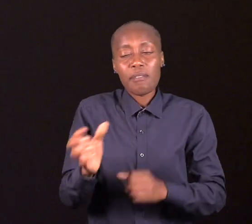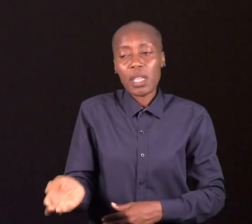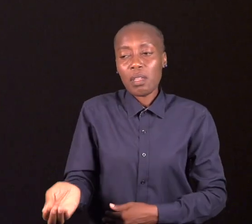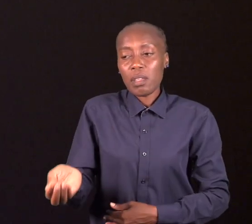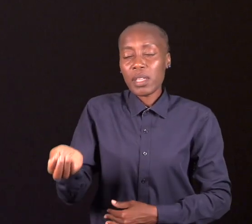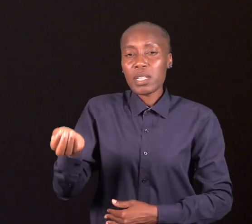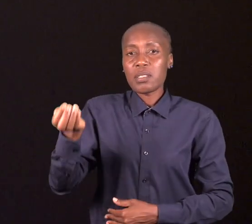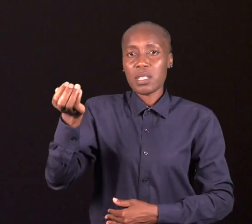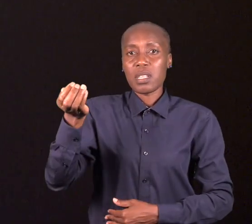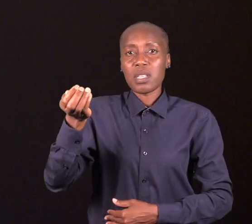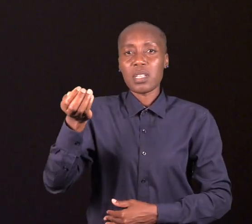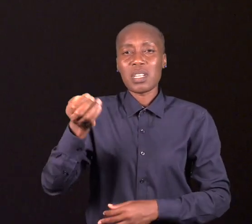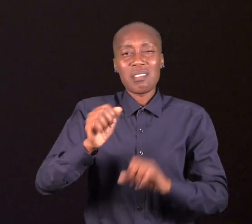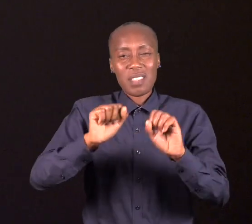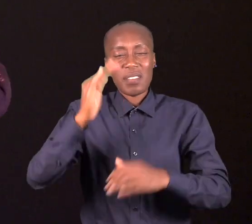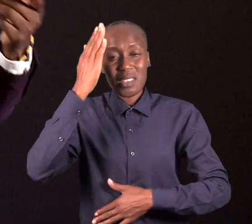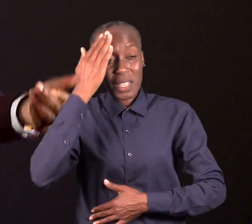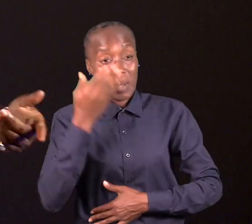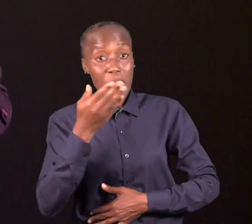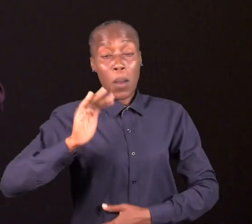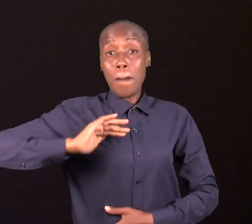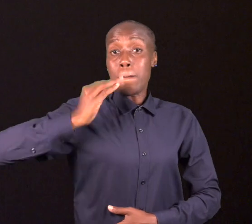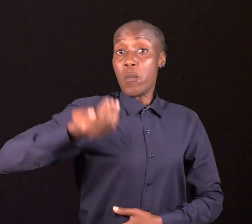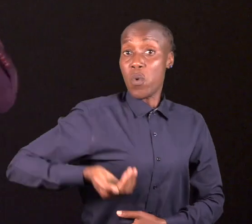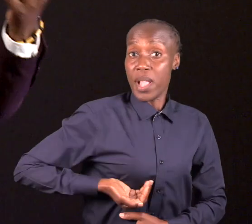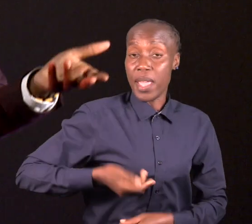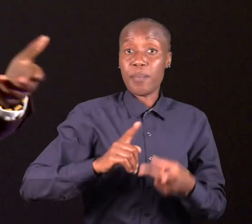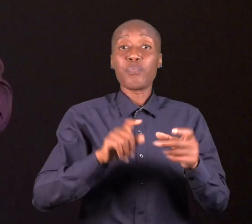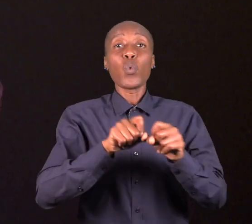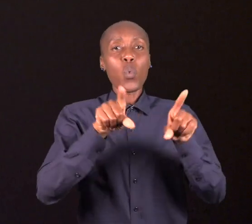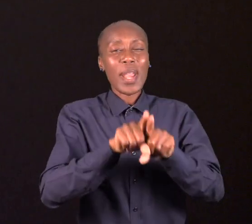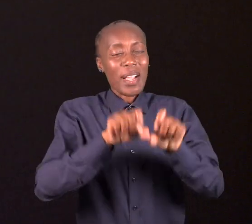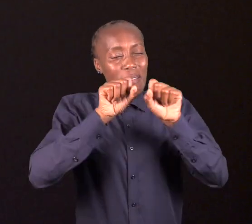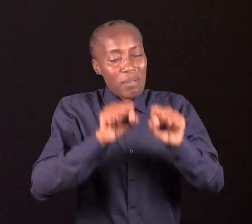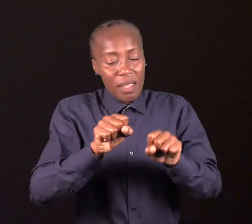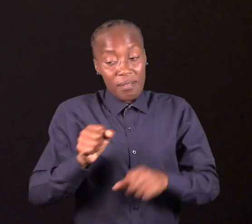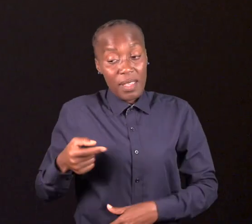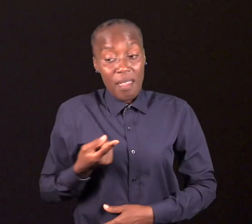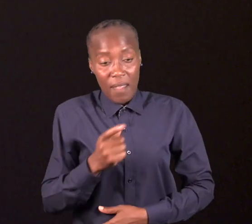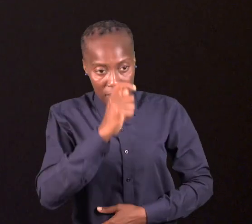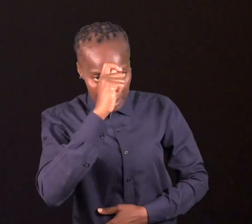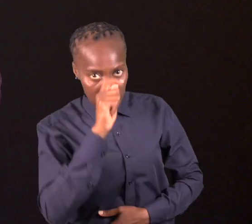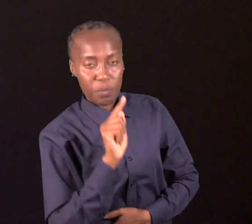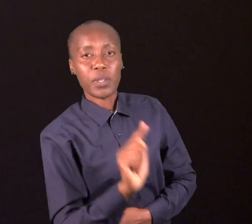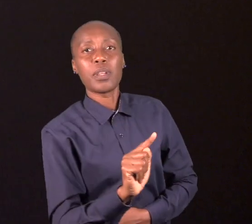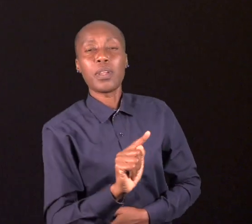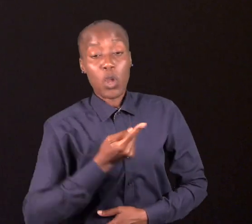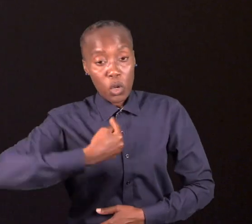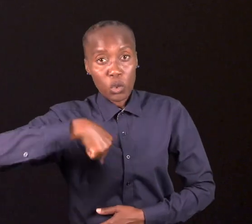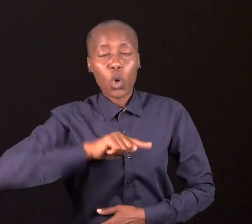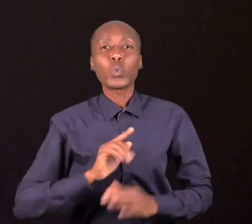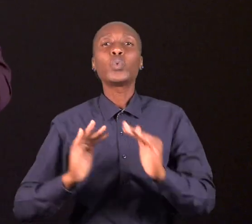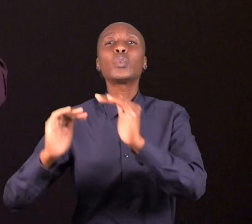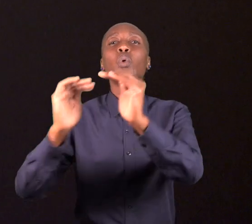que eles cresçam sabendo de que as mulheres, as colegas lá na escola devem ser respeitadas, que todos somos